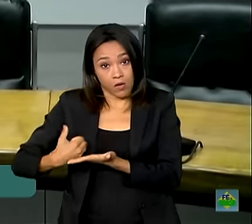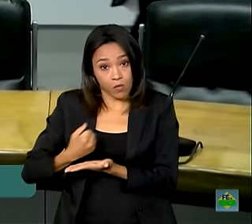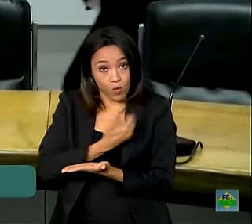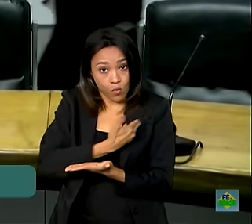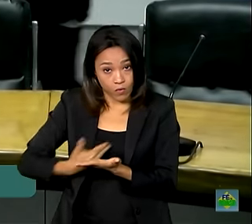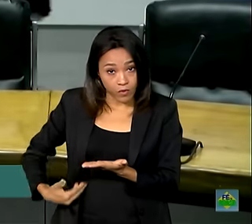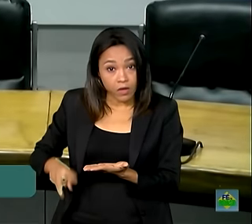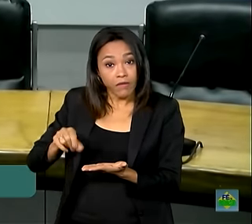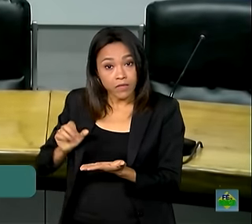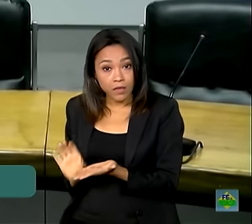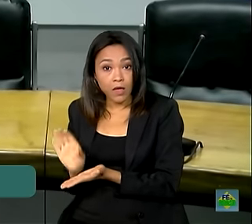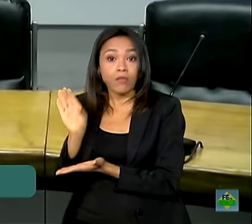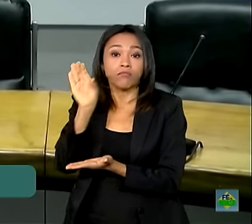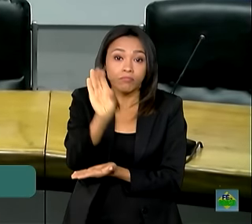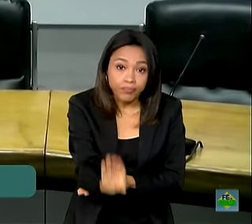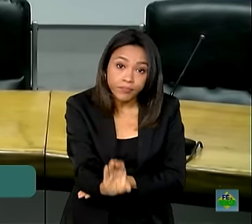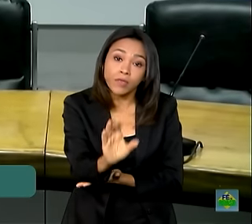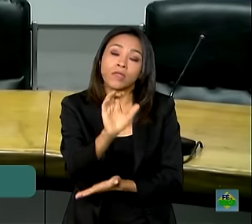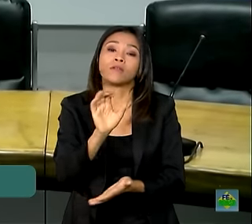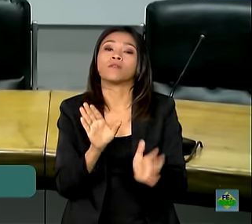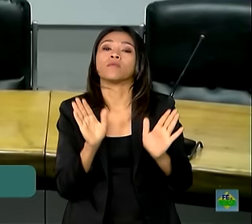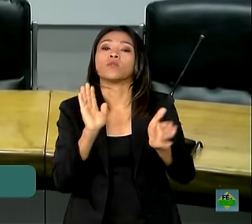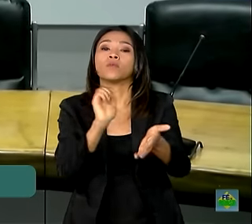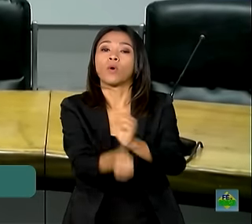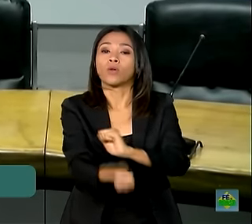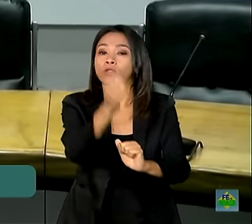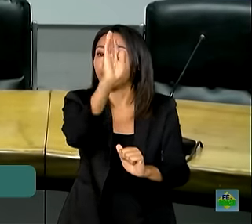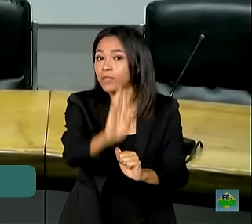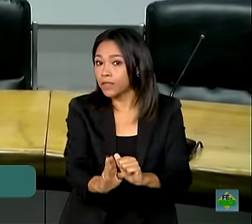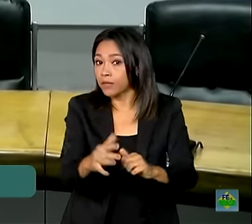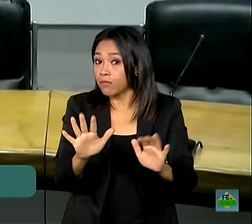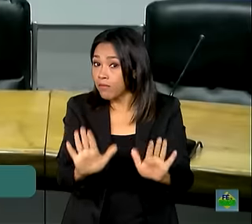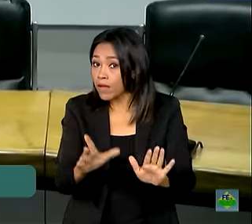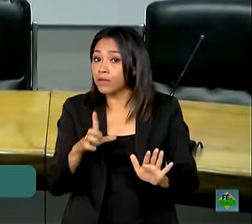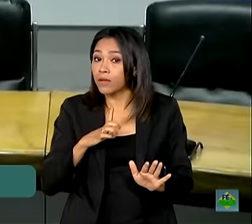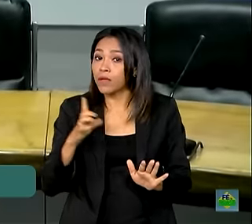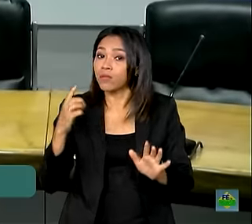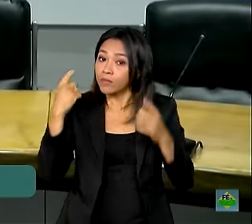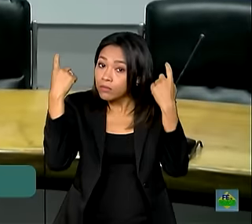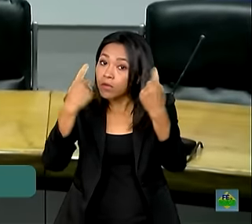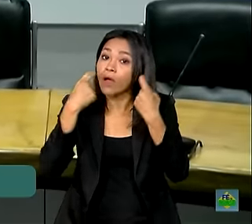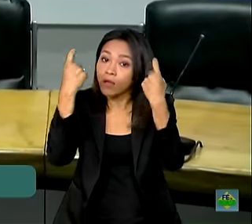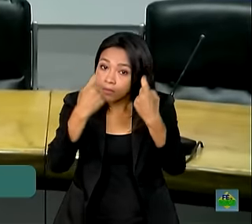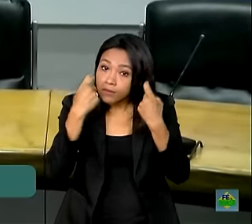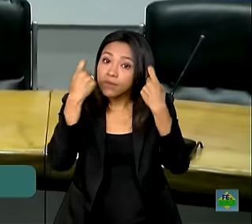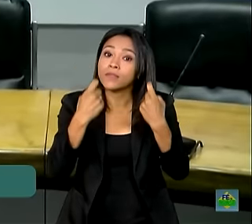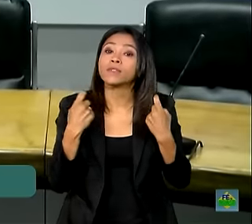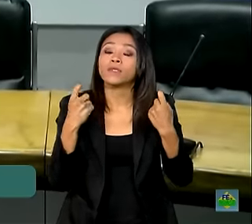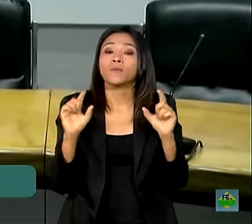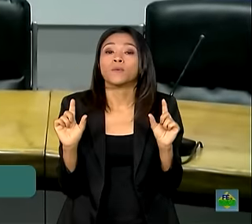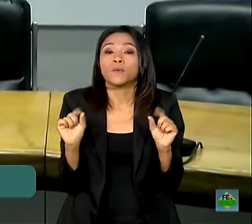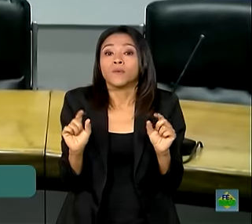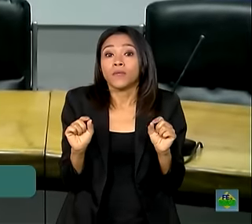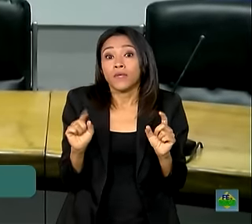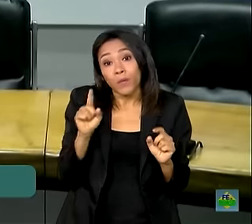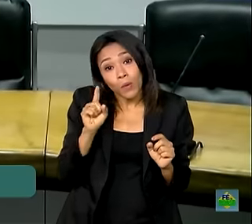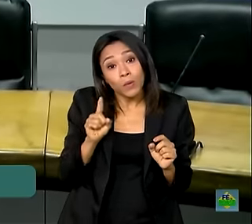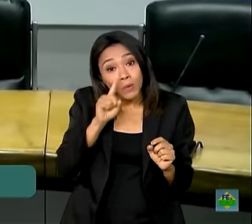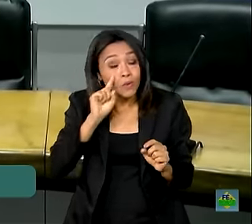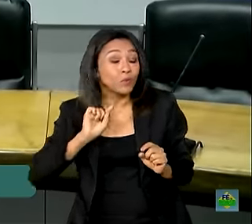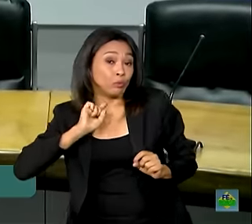investido no esporte brasileiro, a parte que nos cabe. Mas a gente tem essa grande preocupação com o risco de imagem